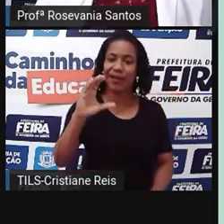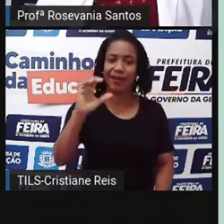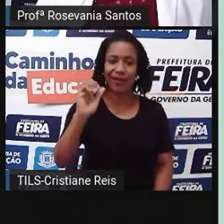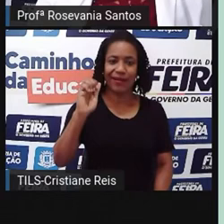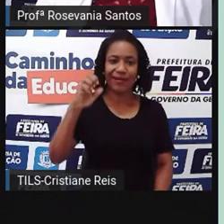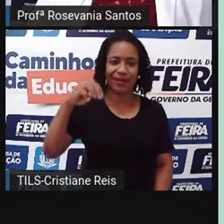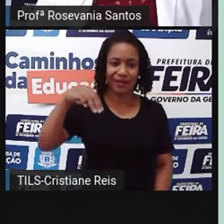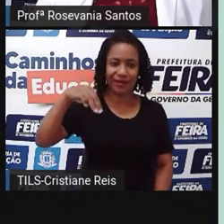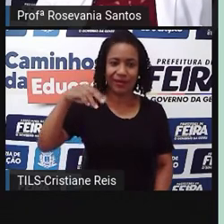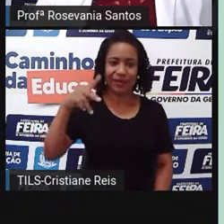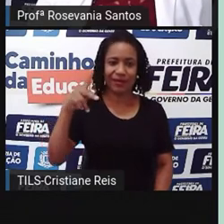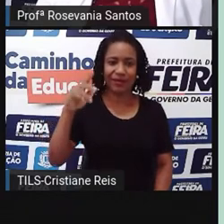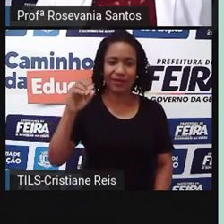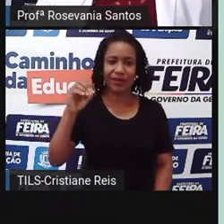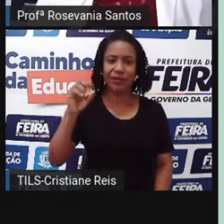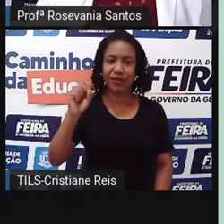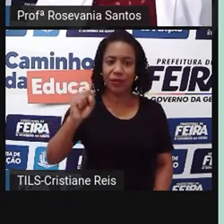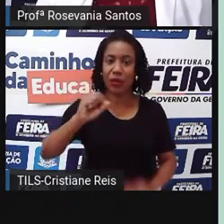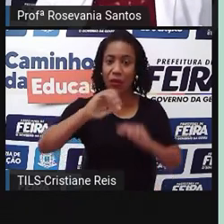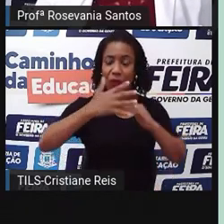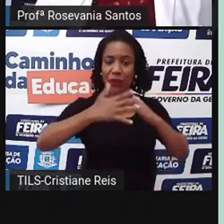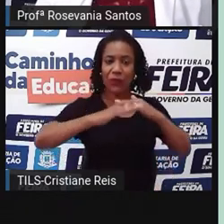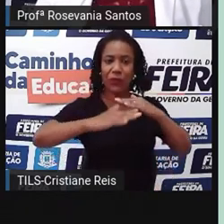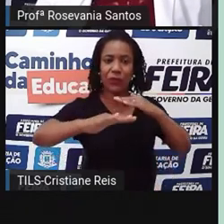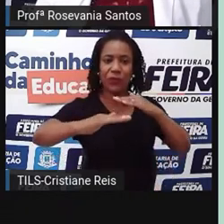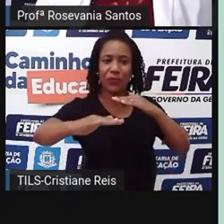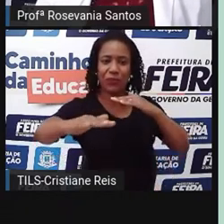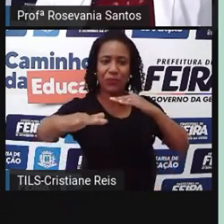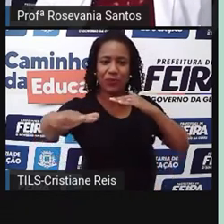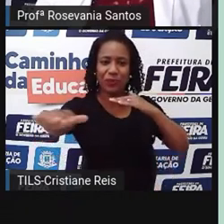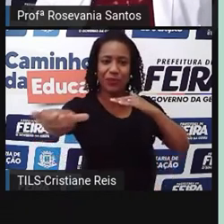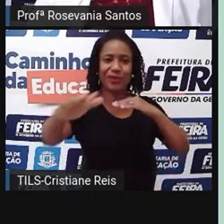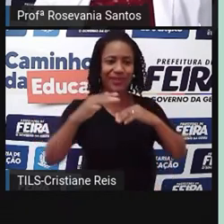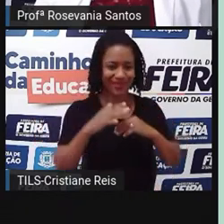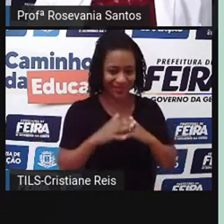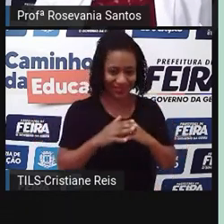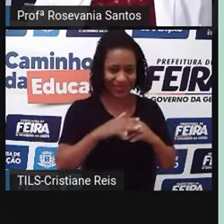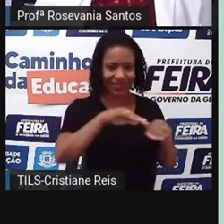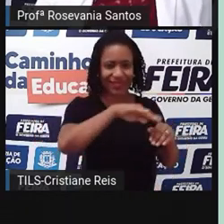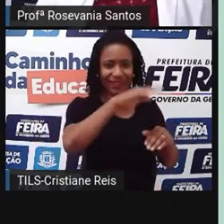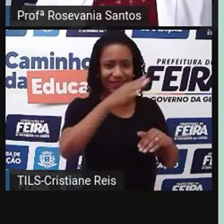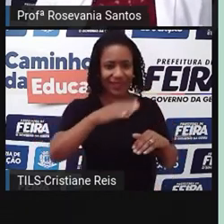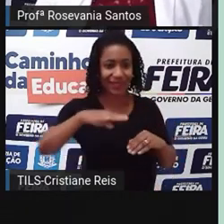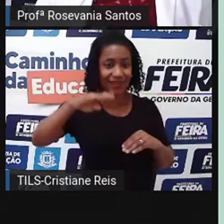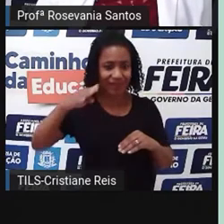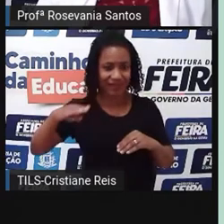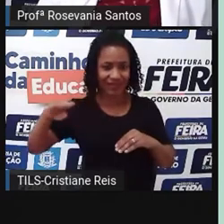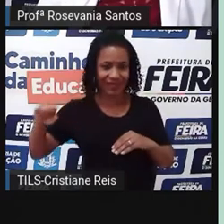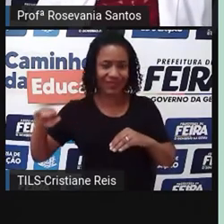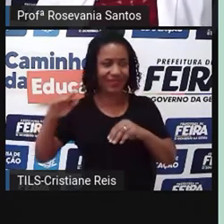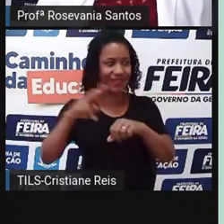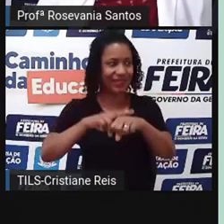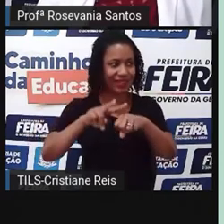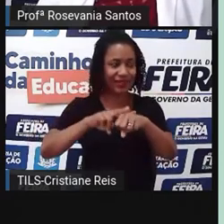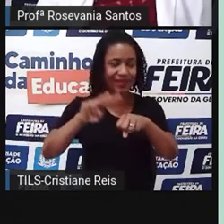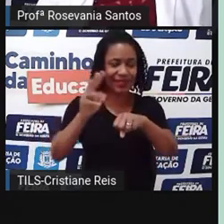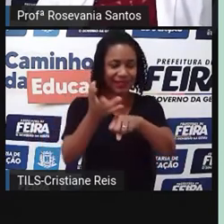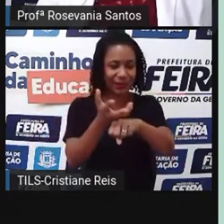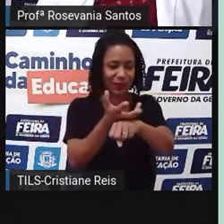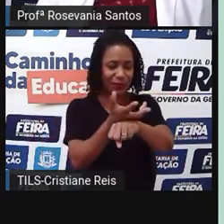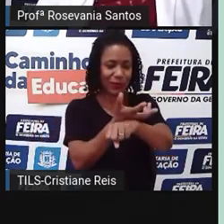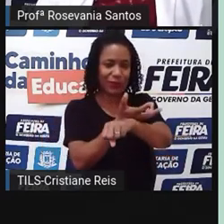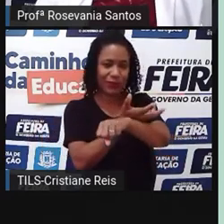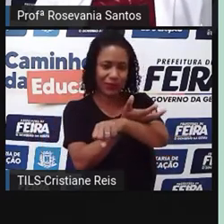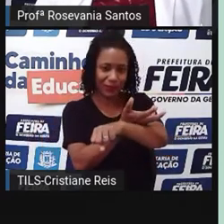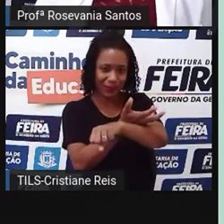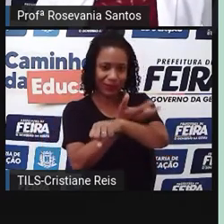áreas, né, de baixas altitudes, com pequenas colinas, é coberta com essas graminhas aí, né, com plantas rasteiras.